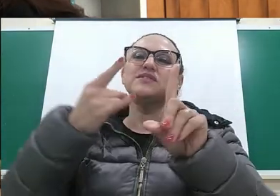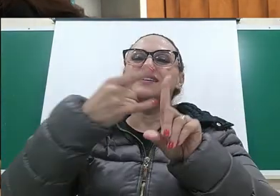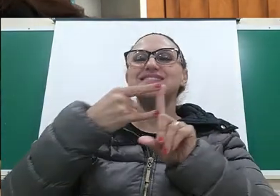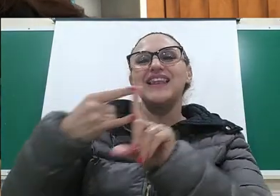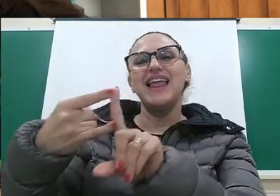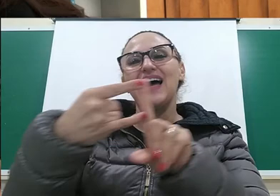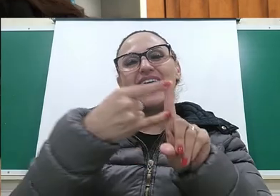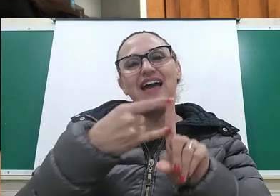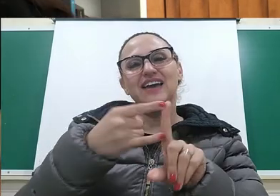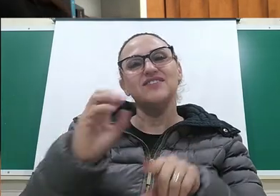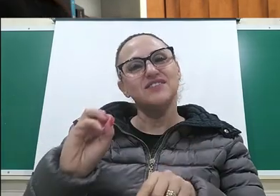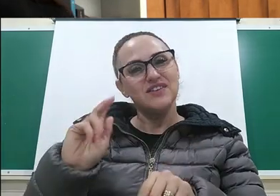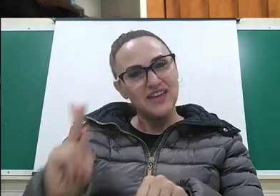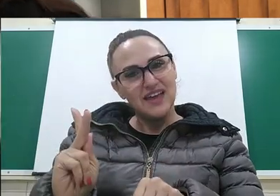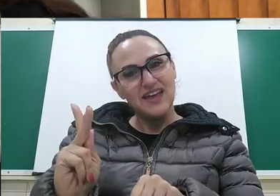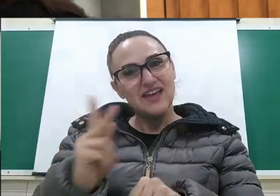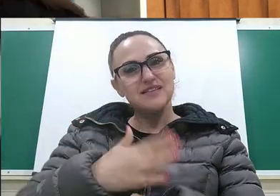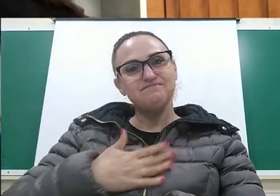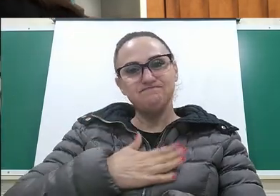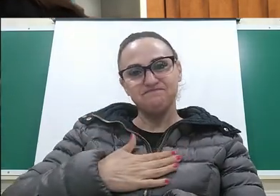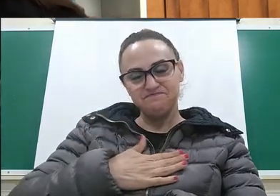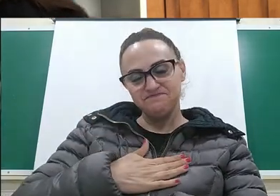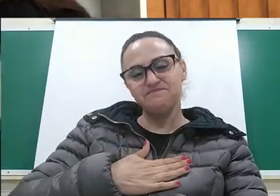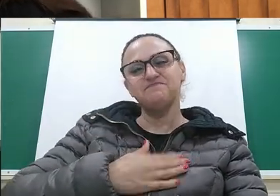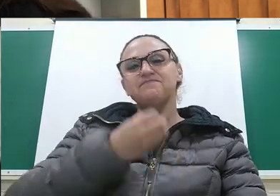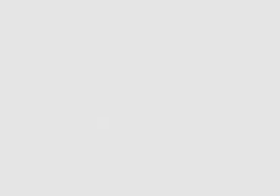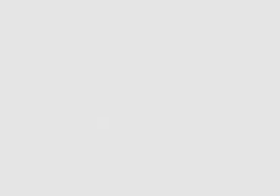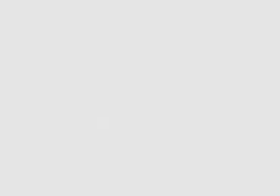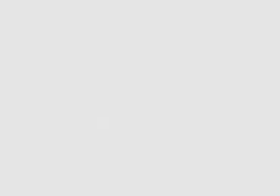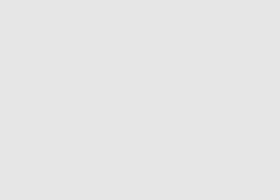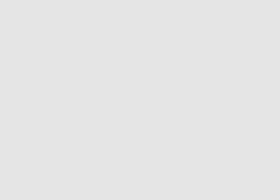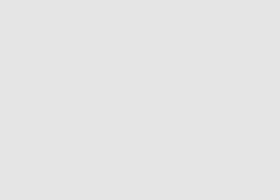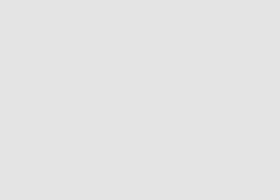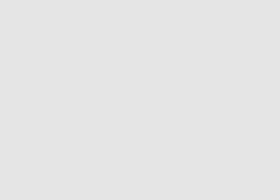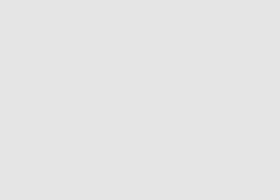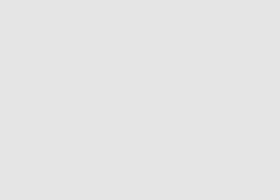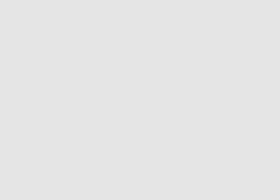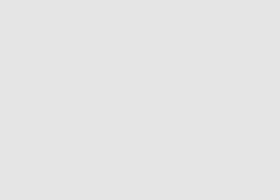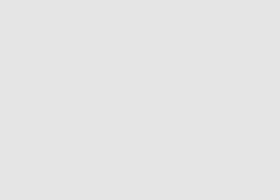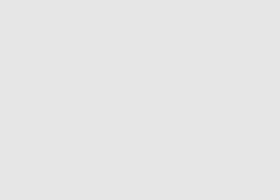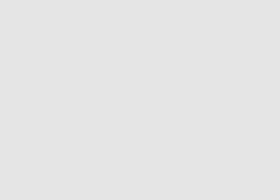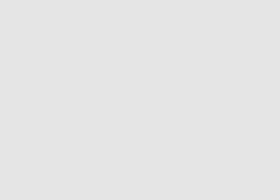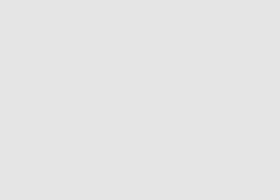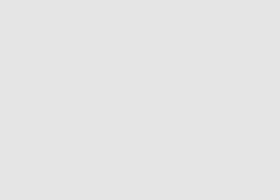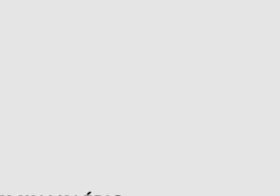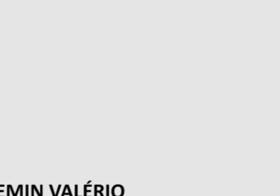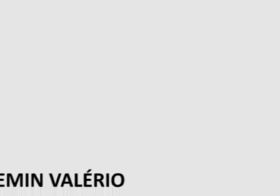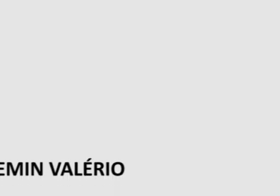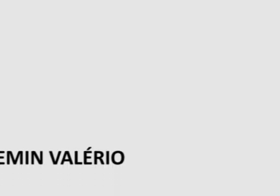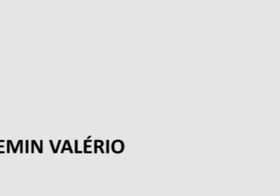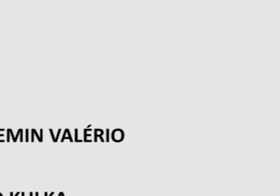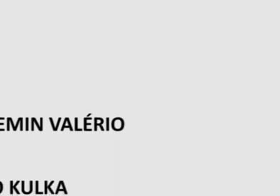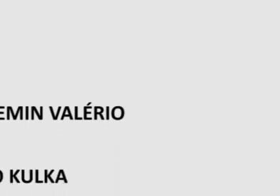lives, ok? Espero que vocês tenham gostado. Bons estudos! Tchau, tchau! Tchau, tchau!